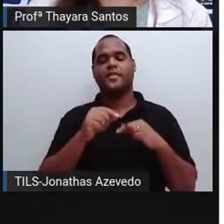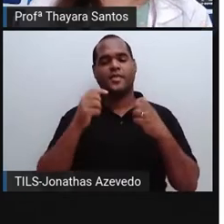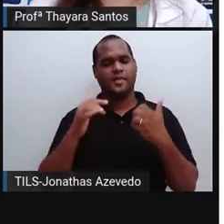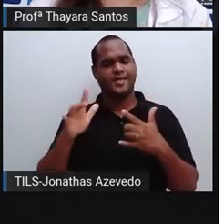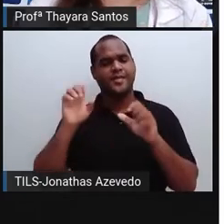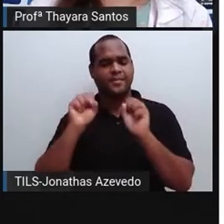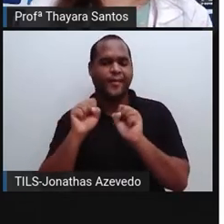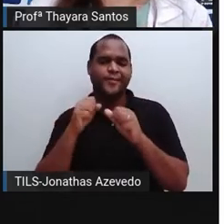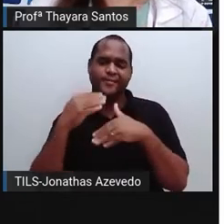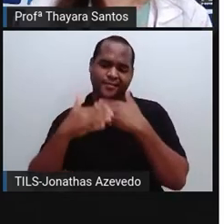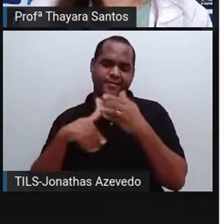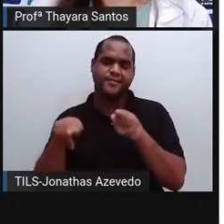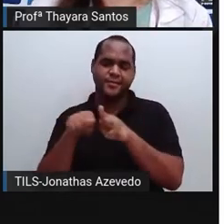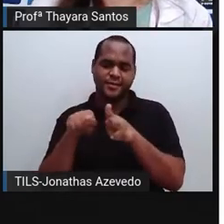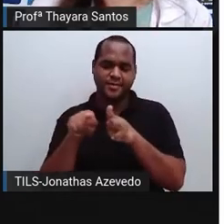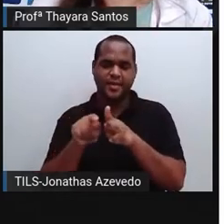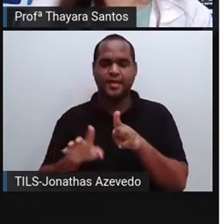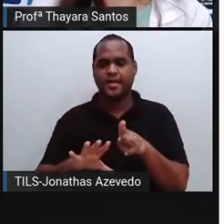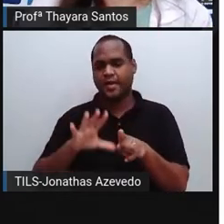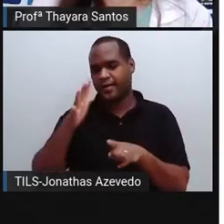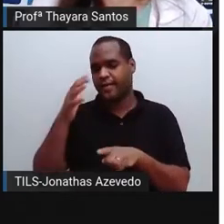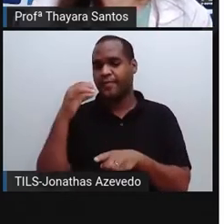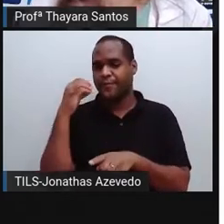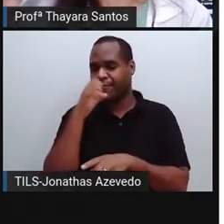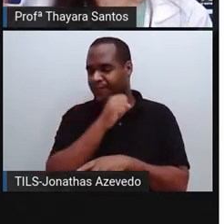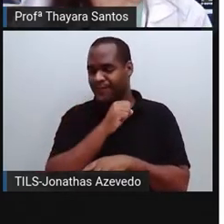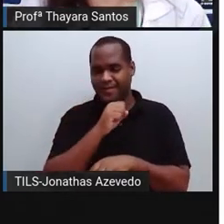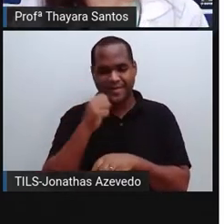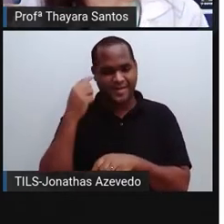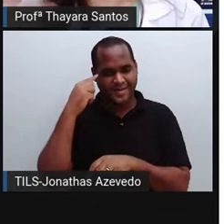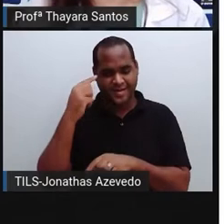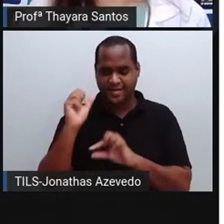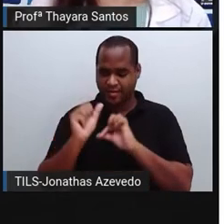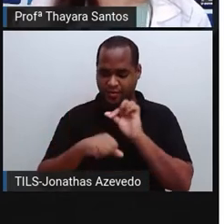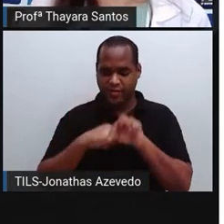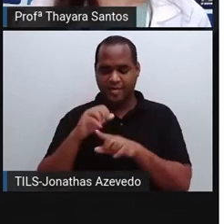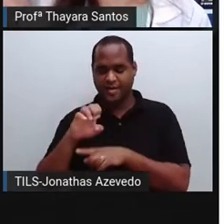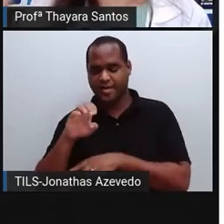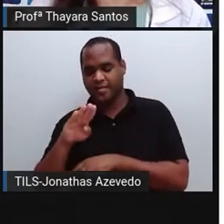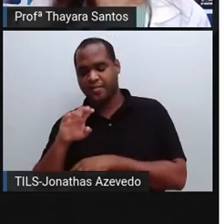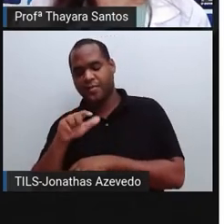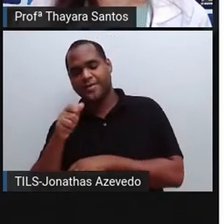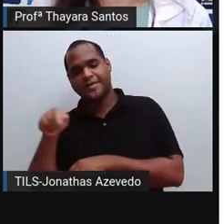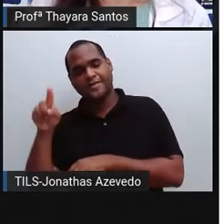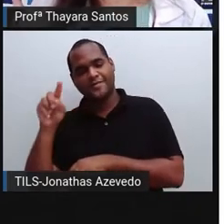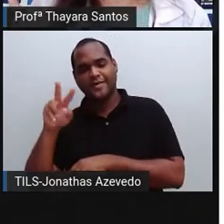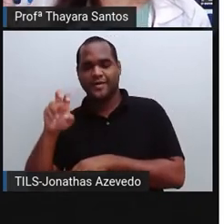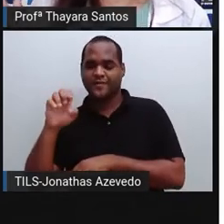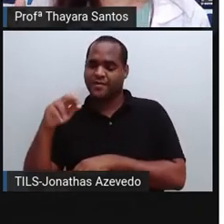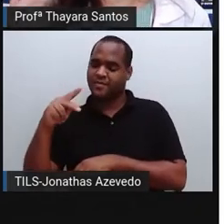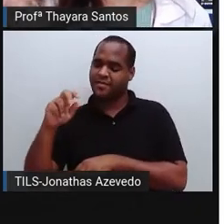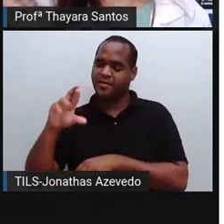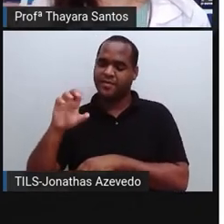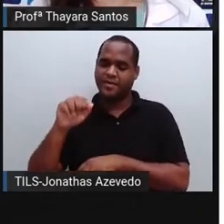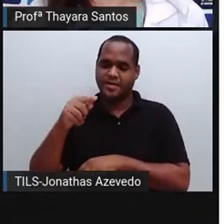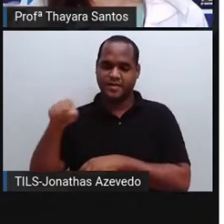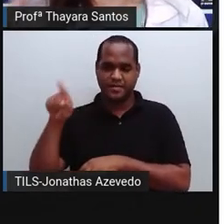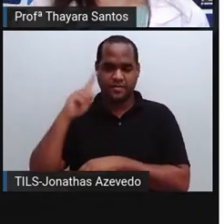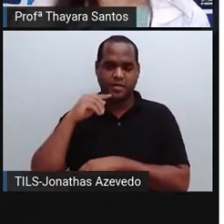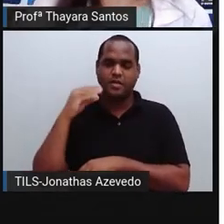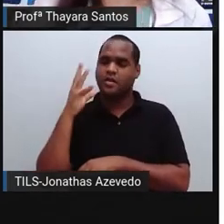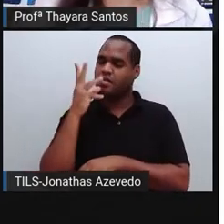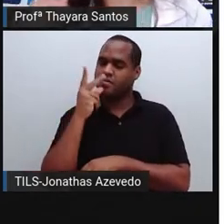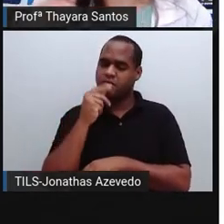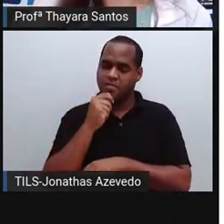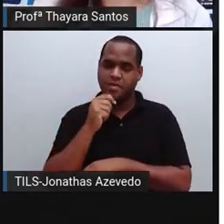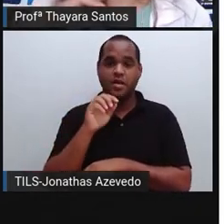que também acontece de forma rápida, que é o contrário da evaporação. A evaporação acontece de forma lenta, a